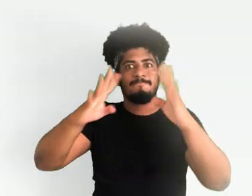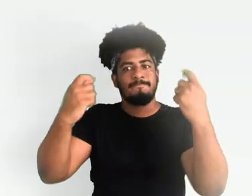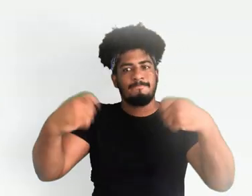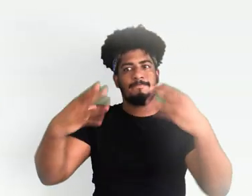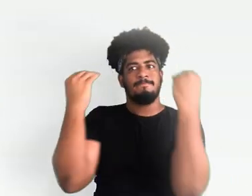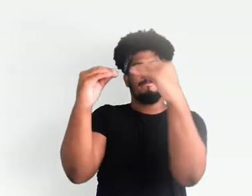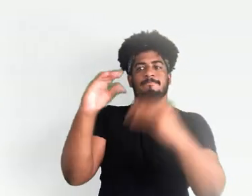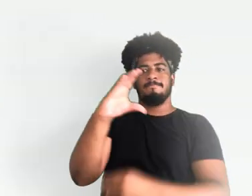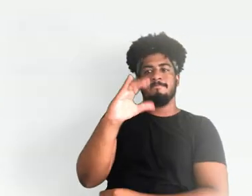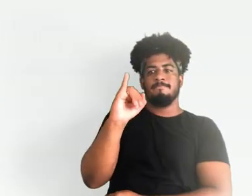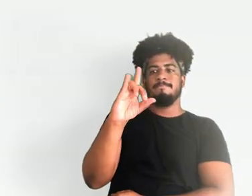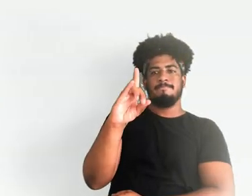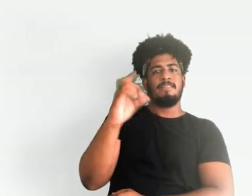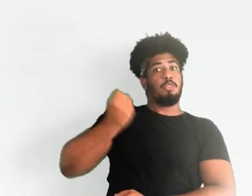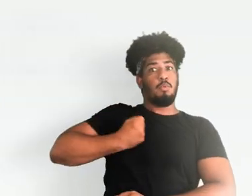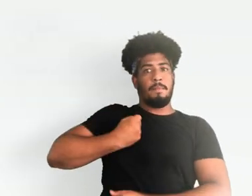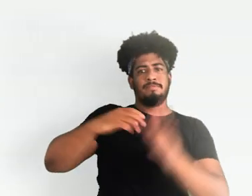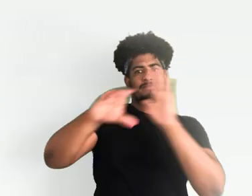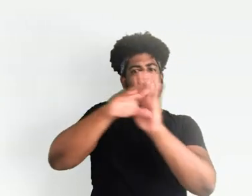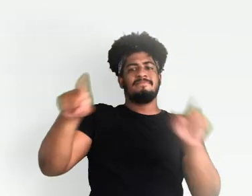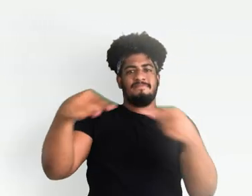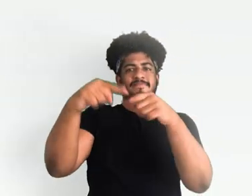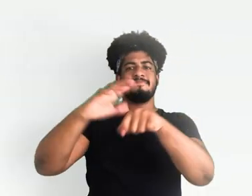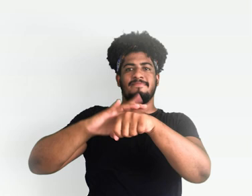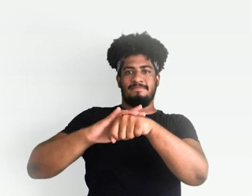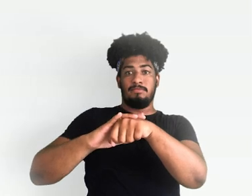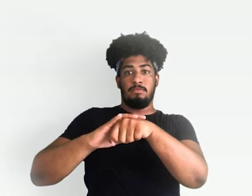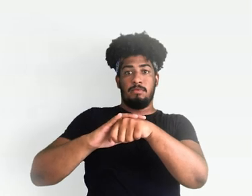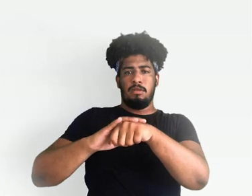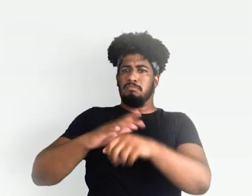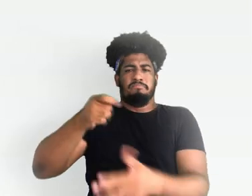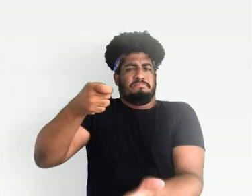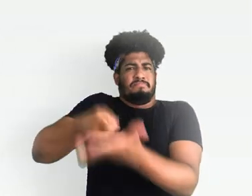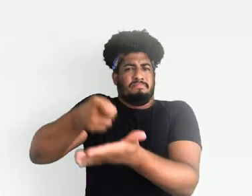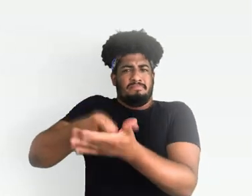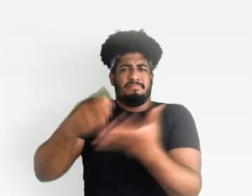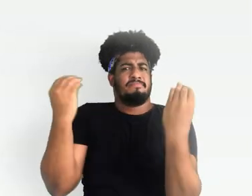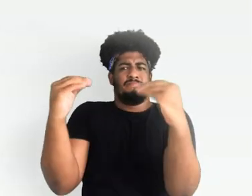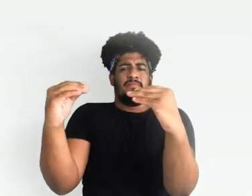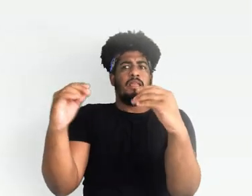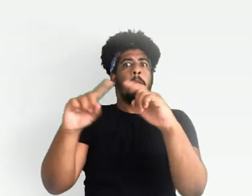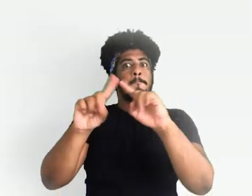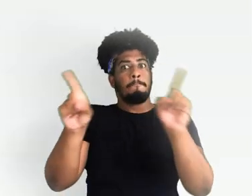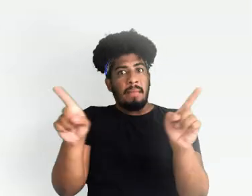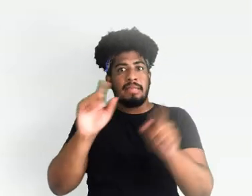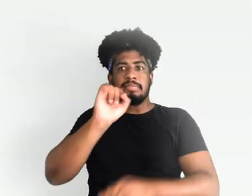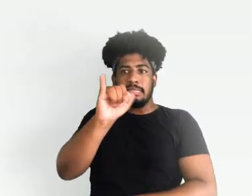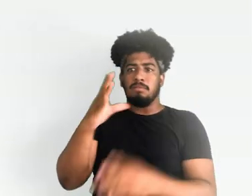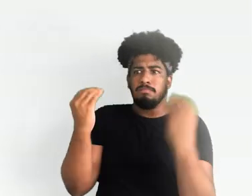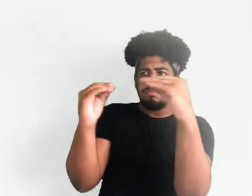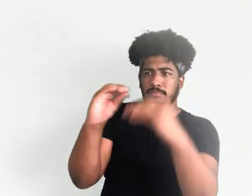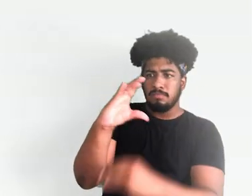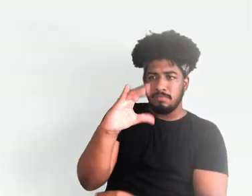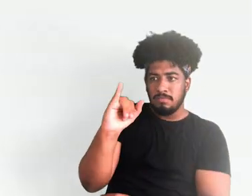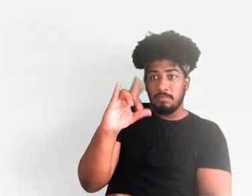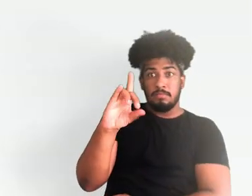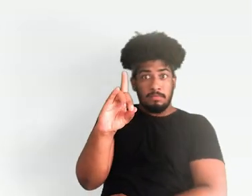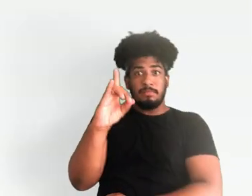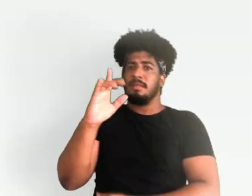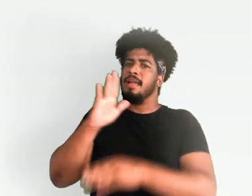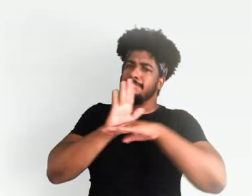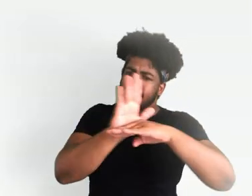preenchimento do SID, aquele código que identifica as doenças. Mesmo não sendo obrigatório, informar o SID vai facilitar